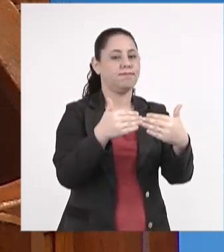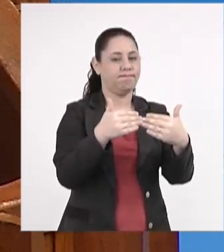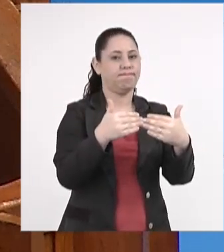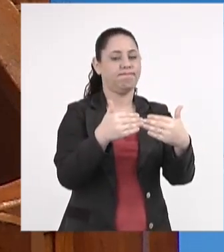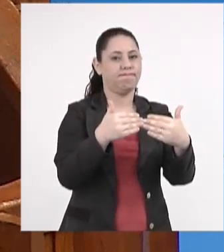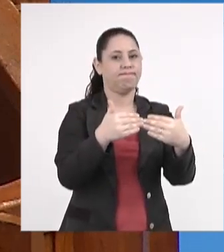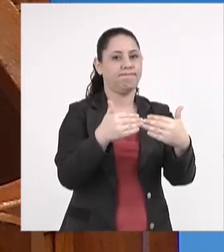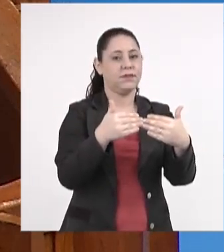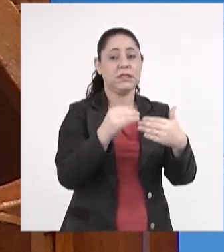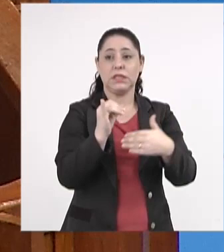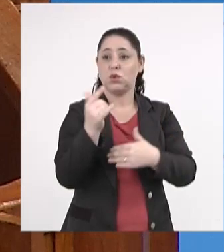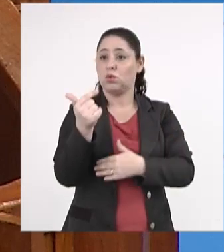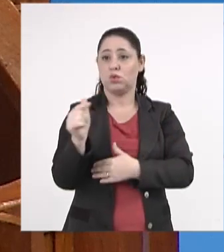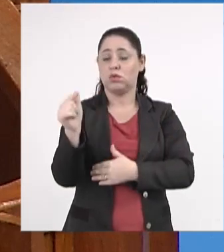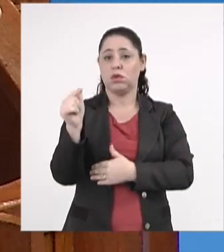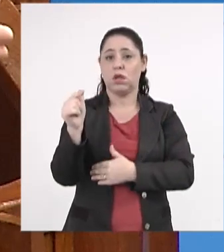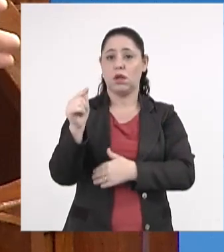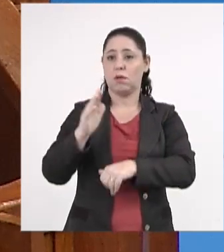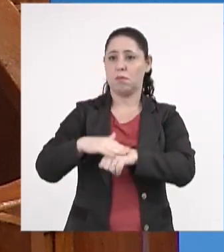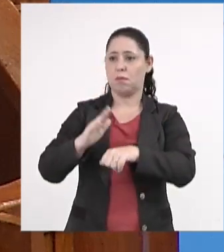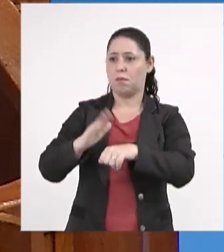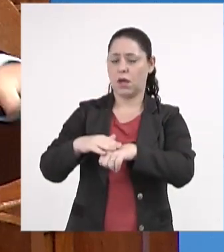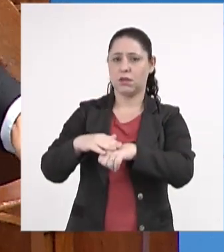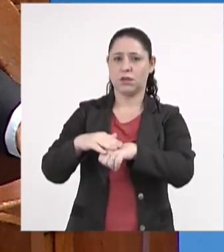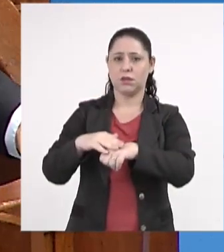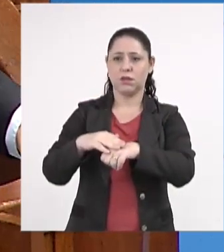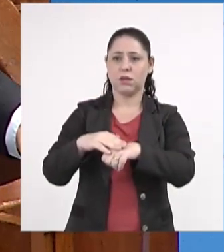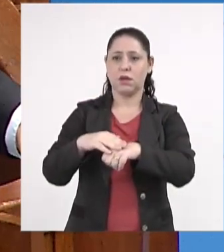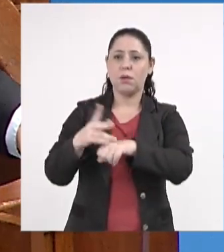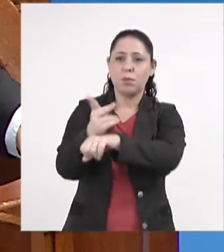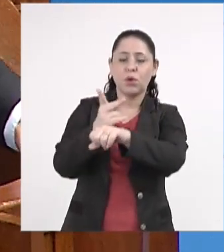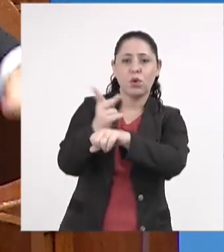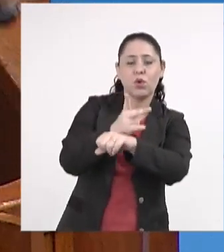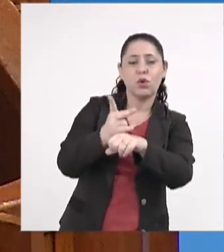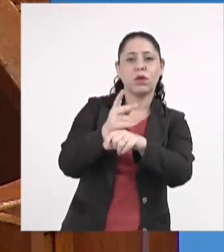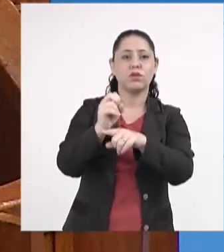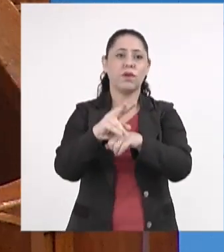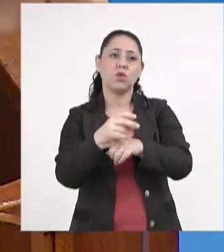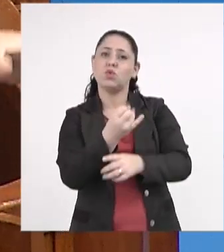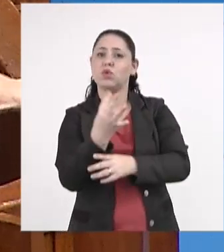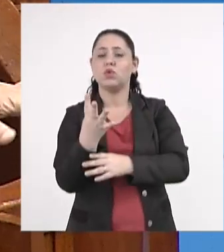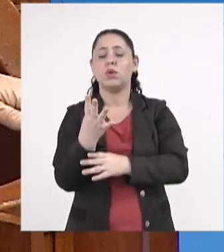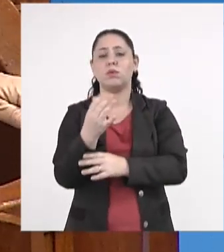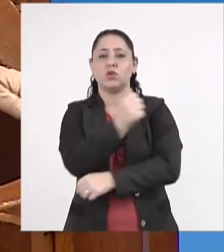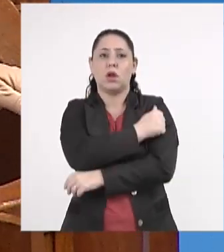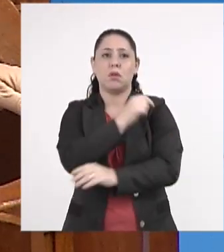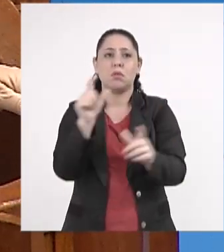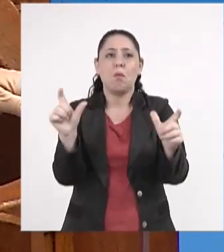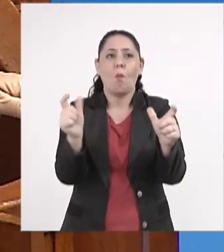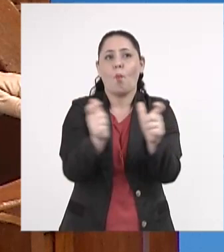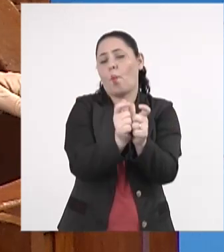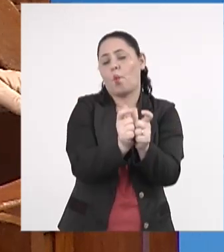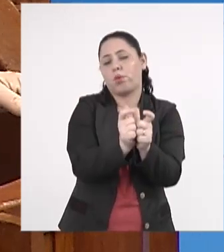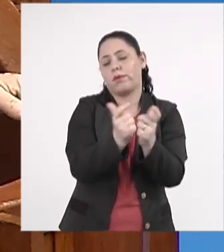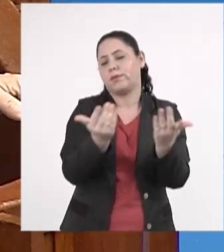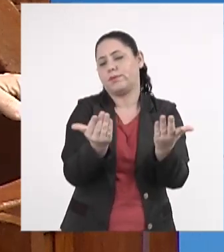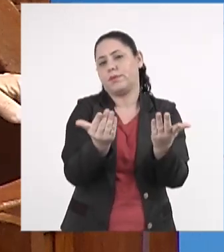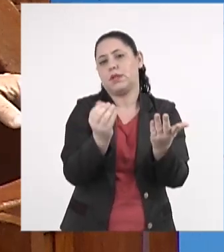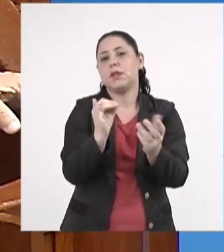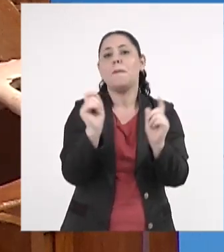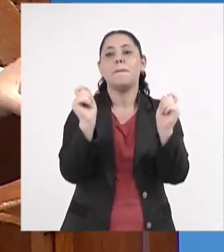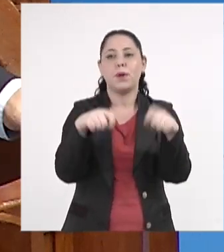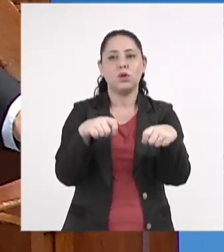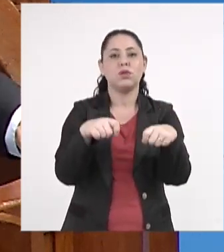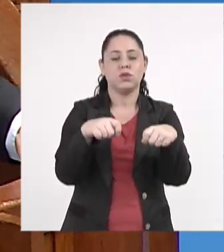não tem mais demanda, se o número de alunos é pequeno e ele